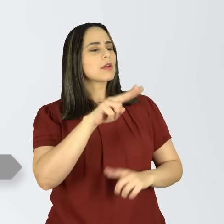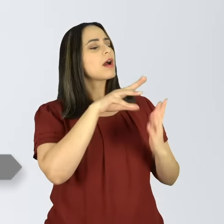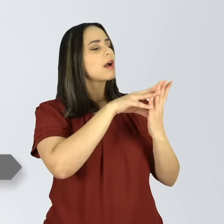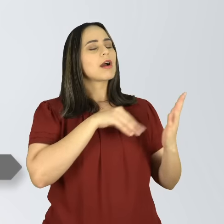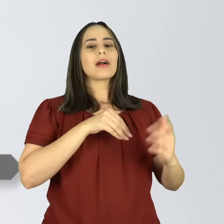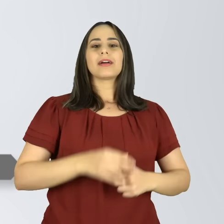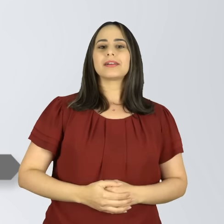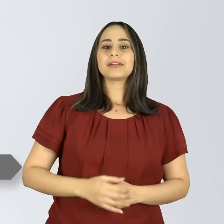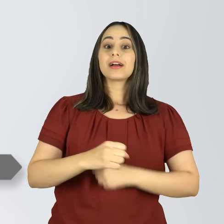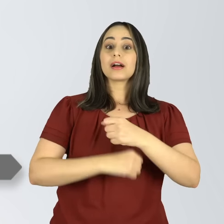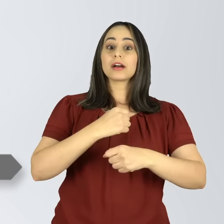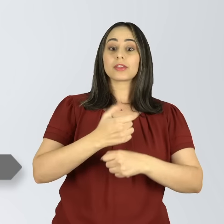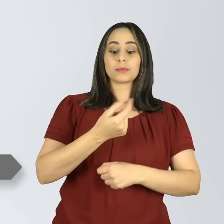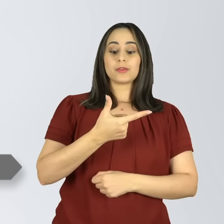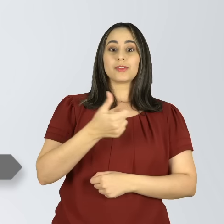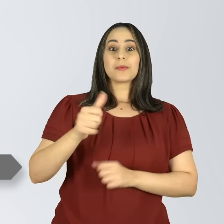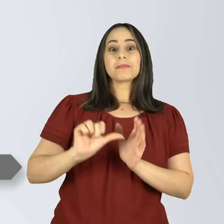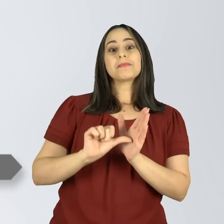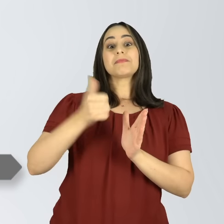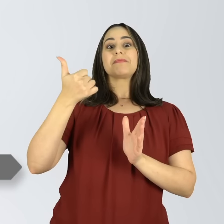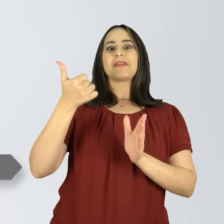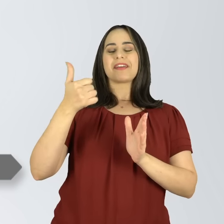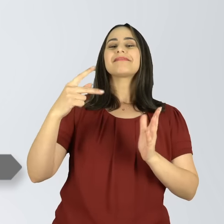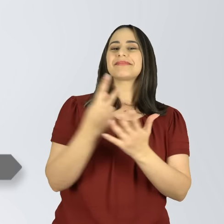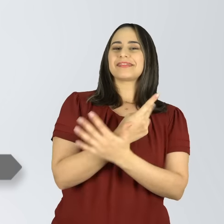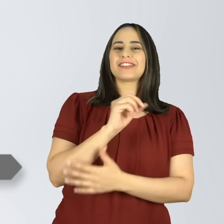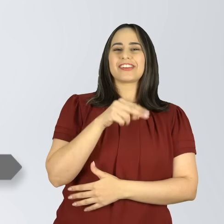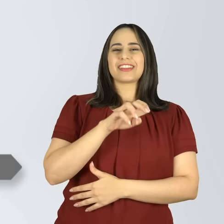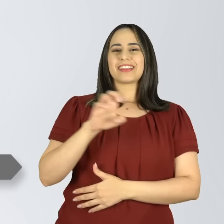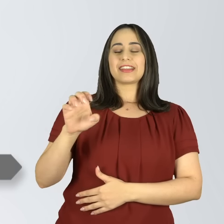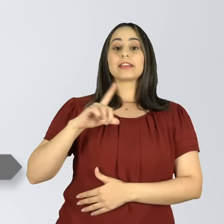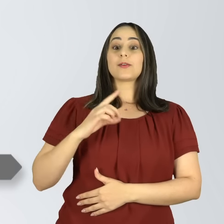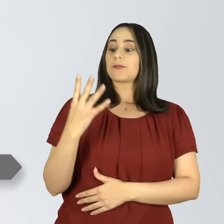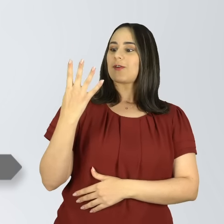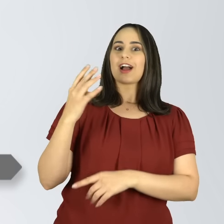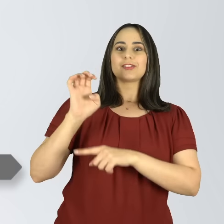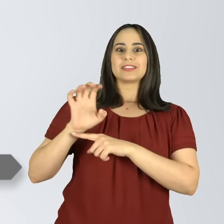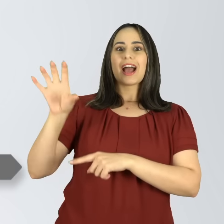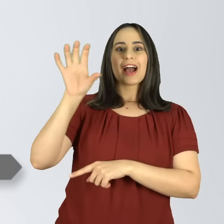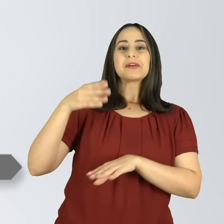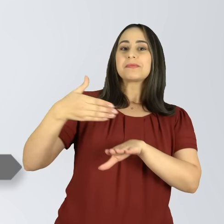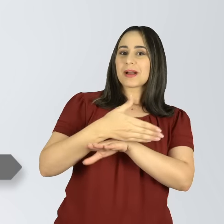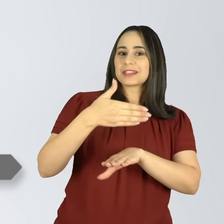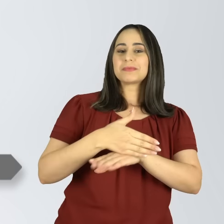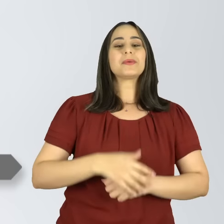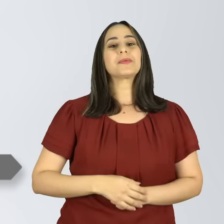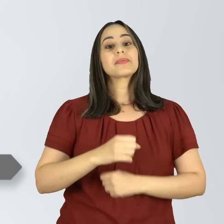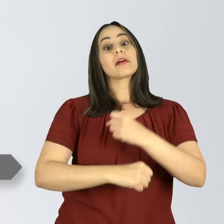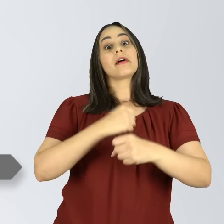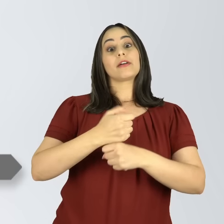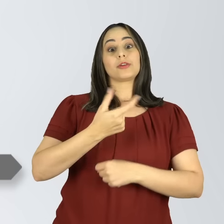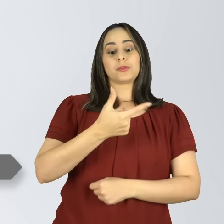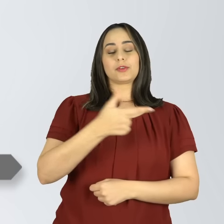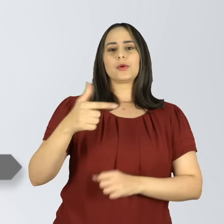2021, a ONE teve seu projeto piloto com mais de 40 mil inscritos, com quatro estados participantes.